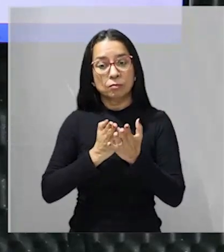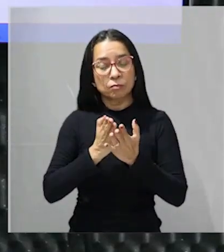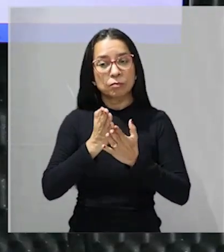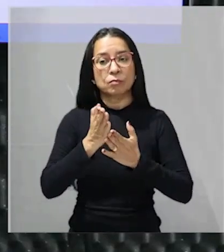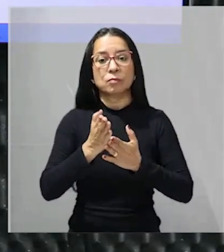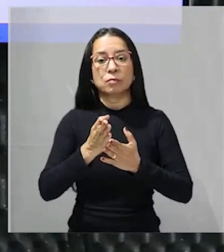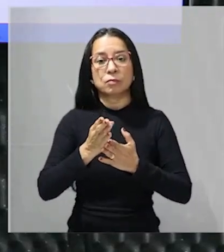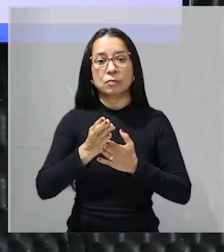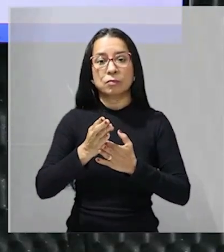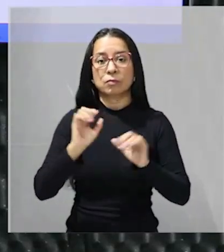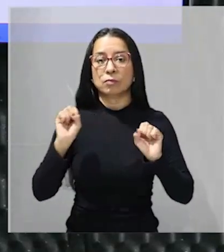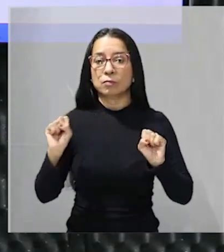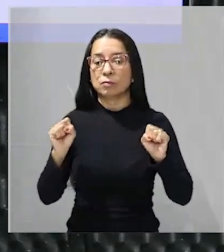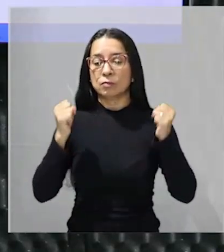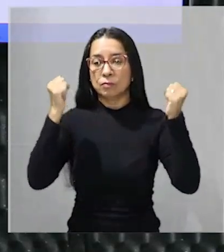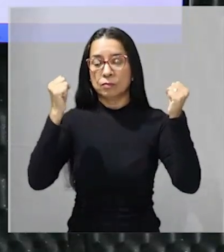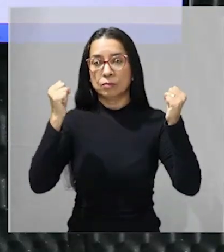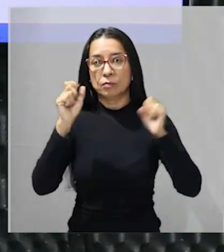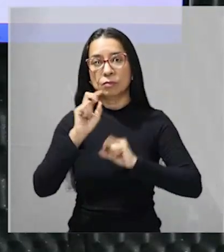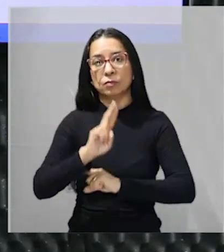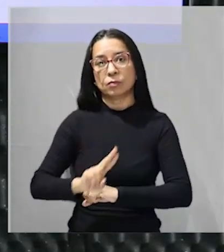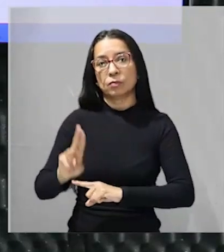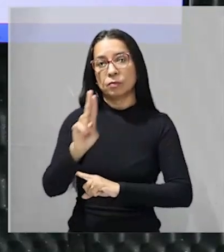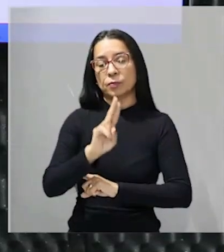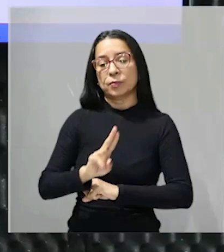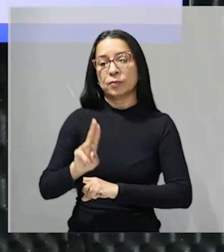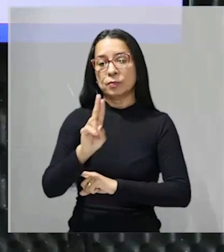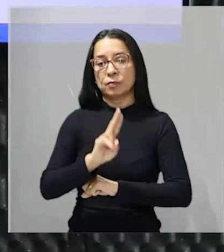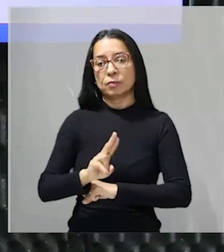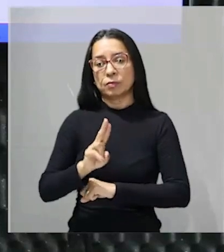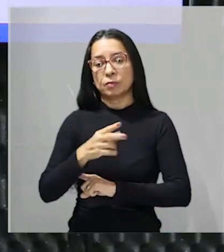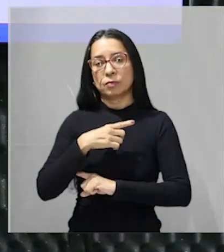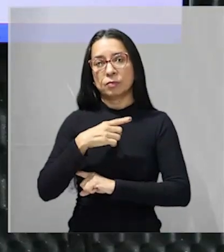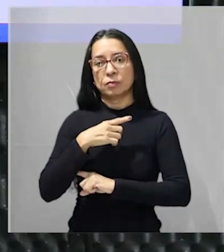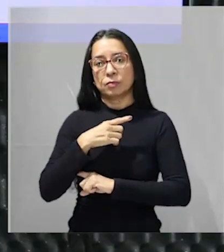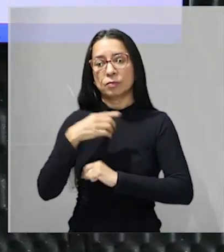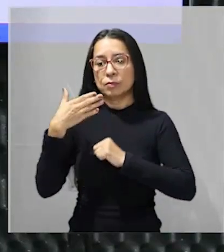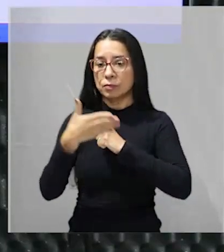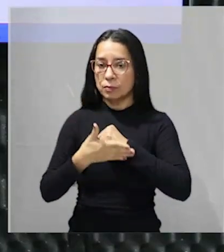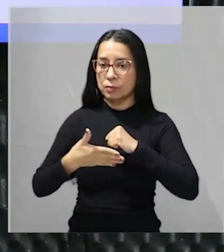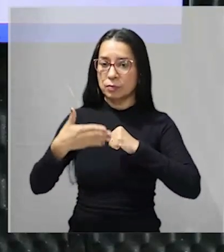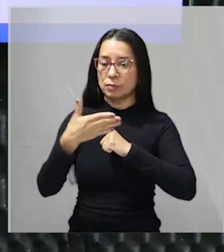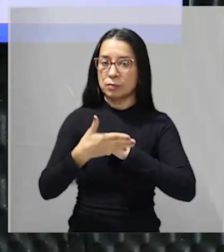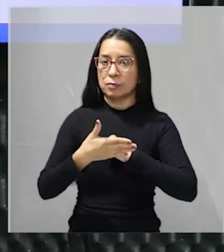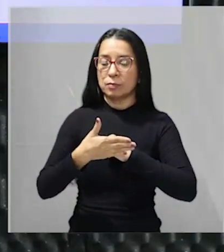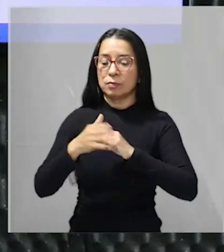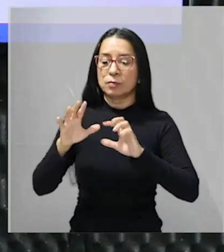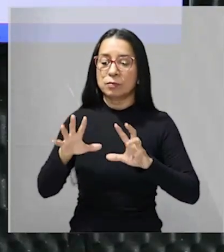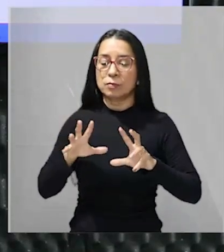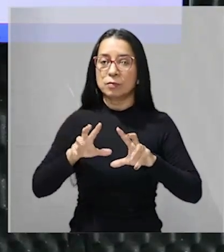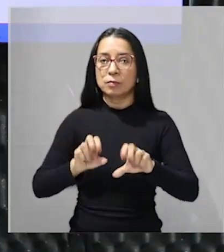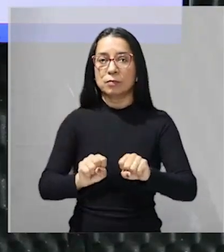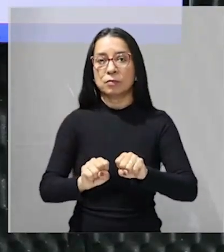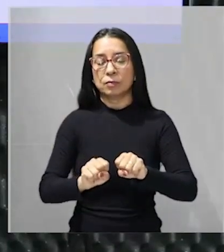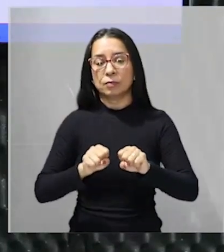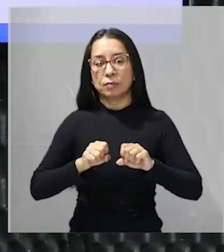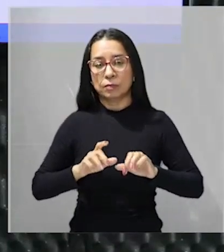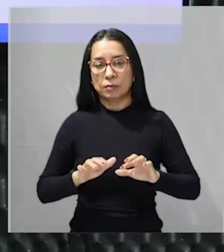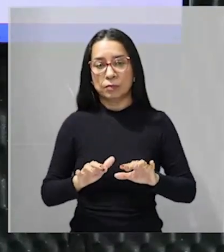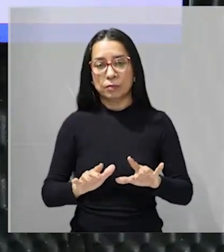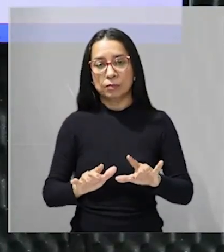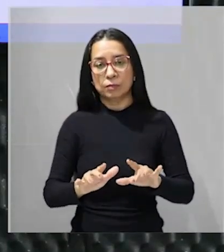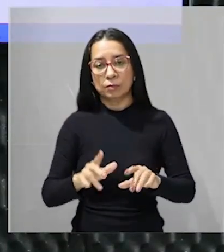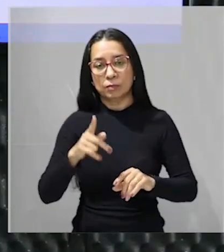a doutrina que foi utilizada que tem as suas raízes lá na colonização dos puritanos